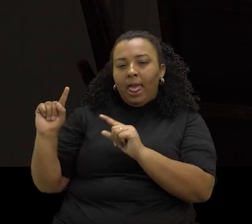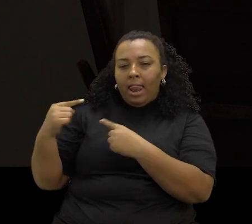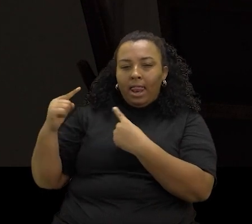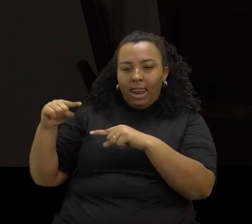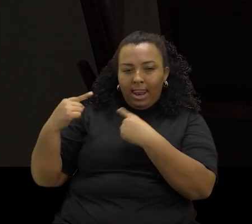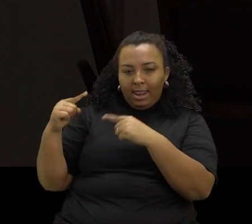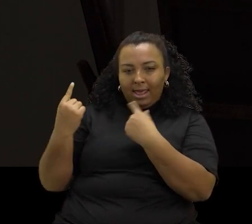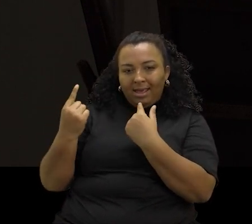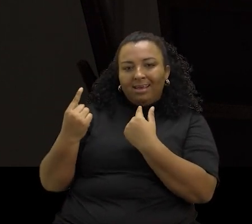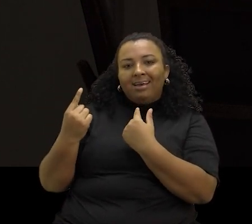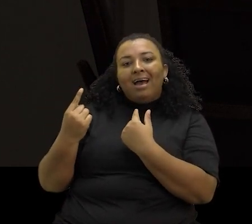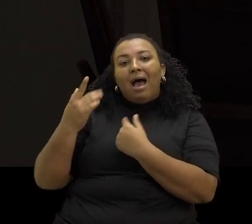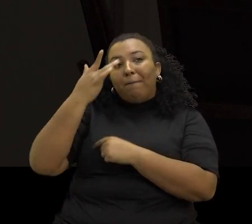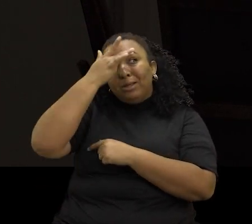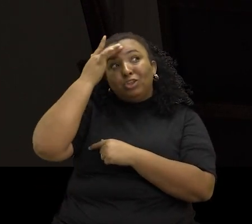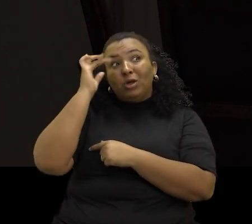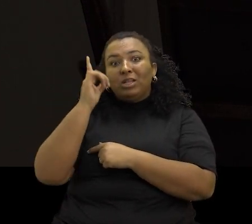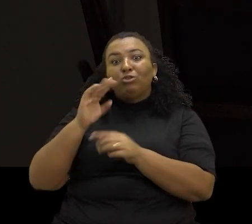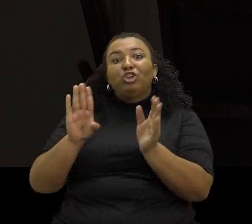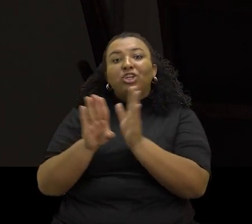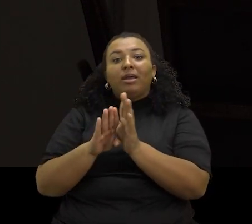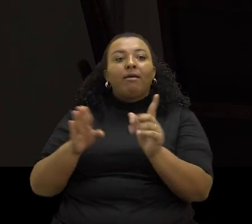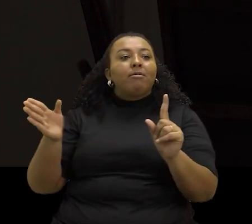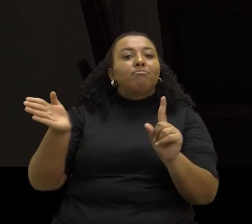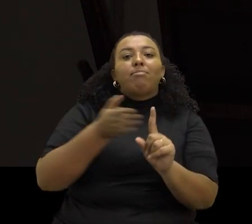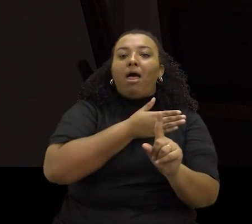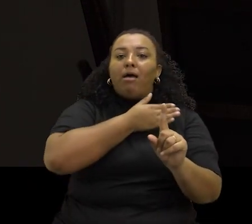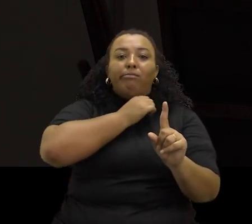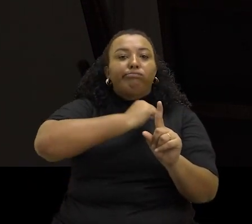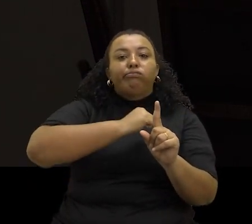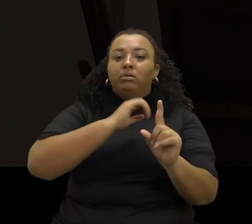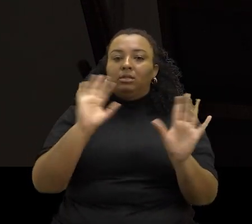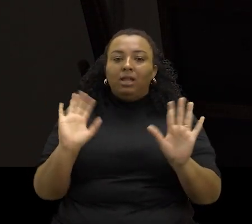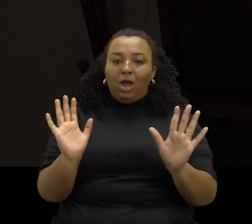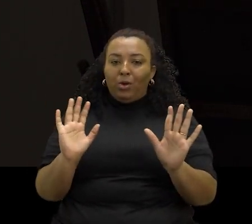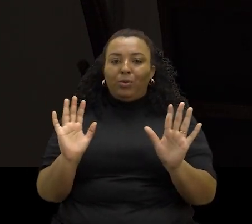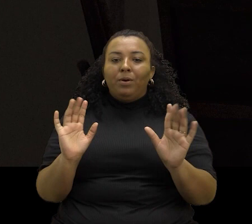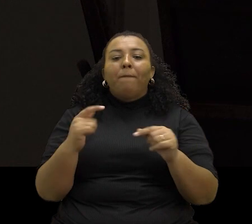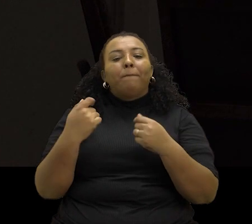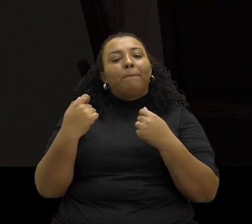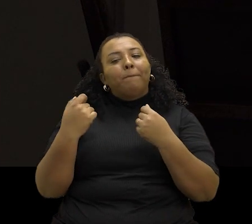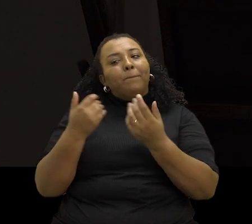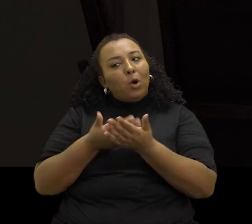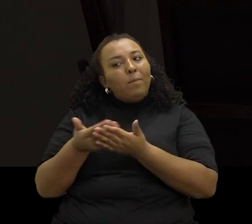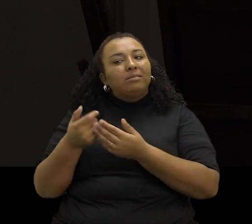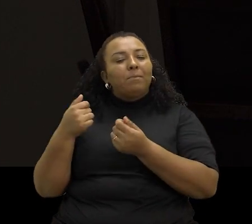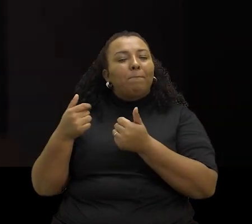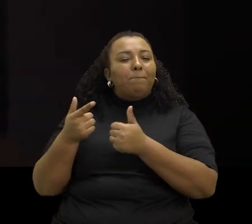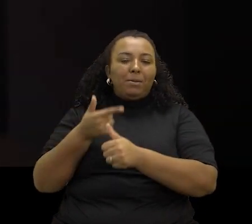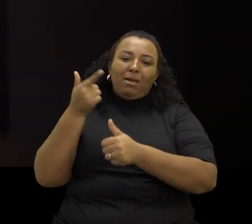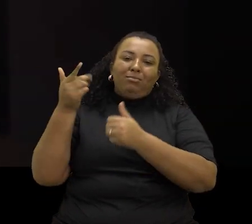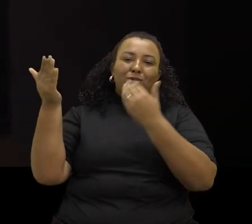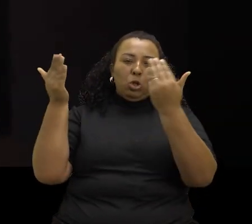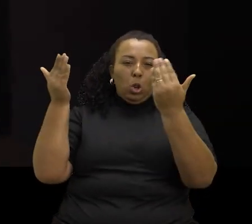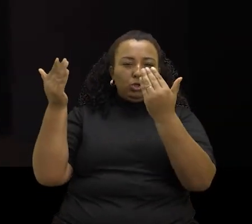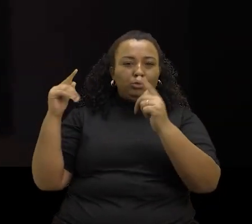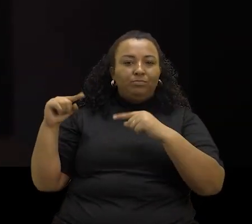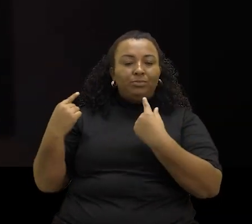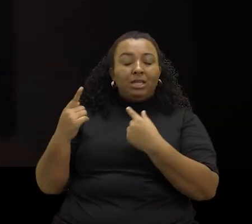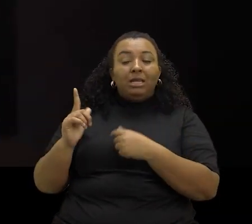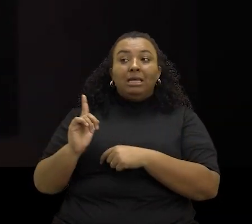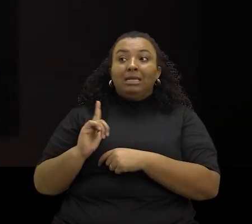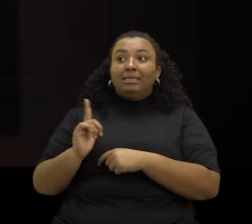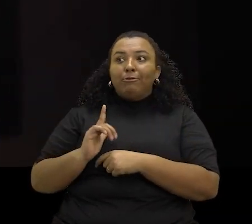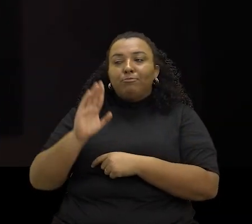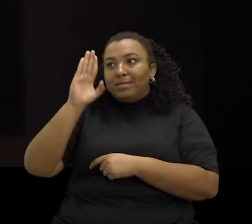violência psicológica. A pessoa nunca vai chegar na agressão física ou no feminicídio antes de ter passado por essa etapa. Teve o ápice, né? Que foi a